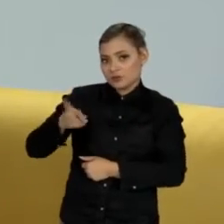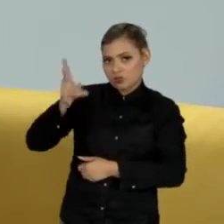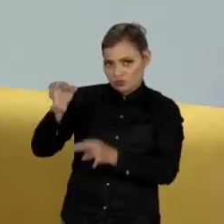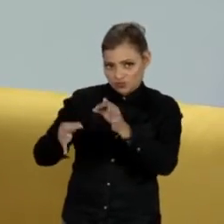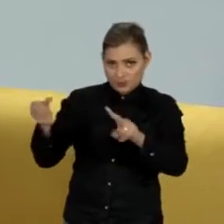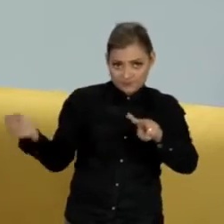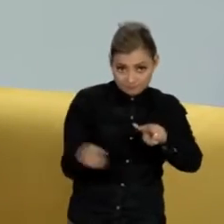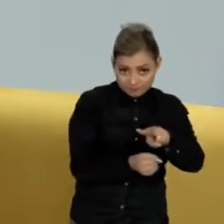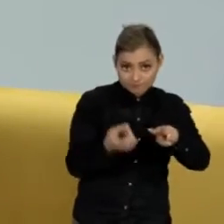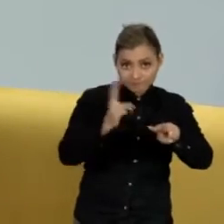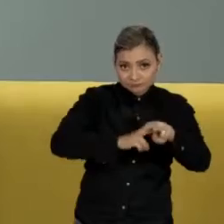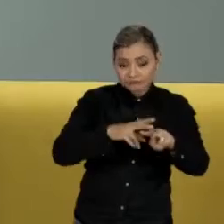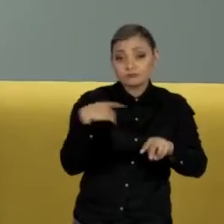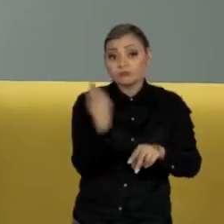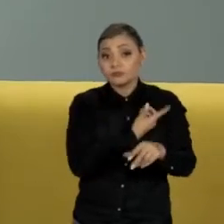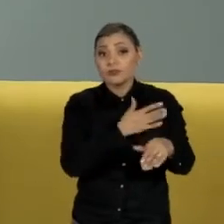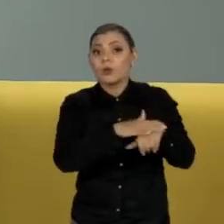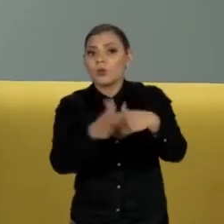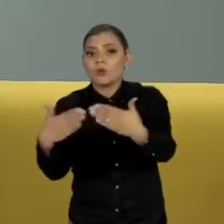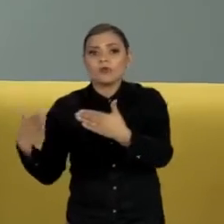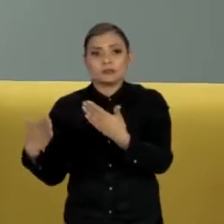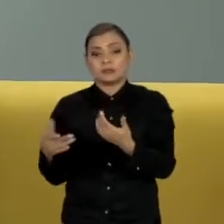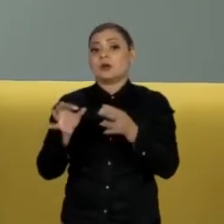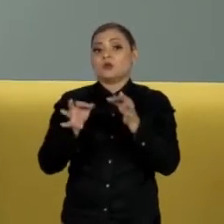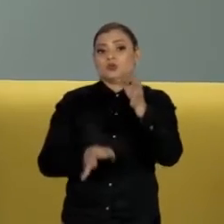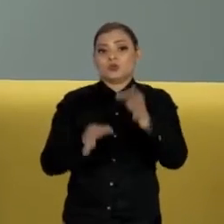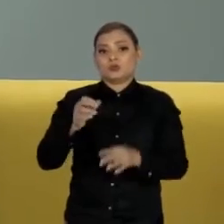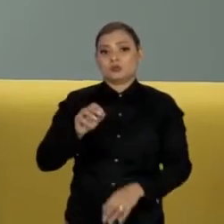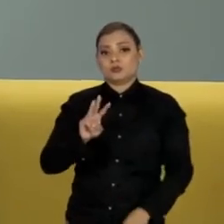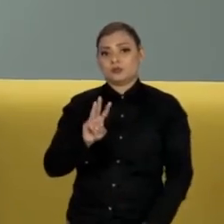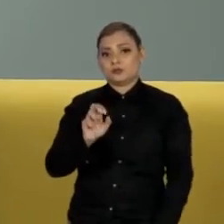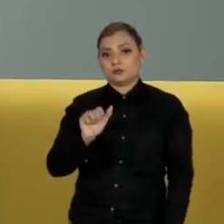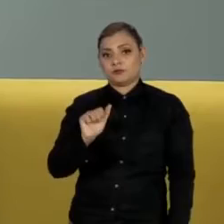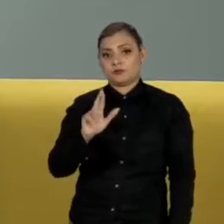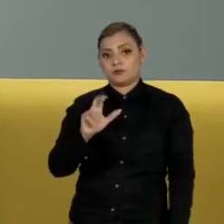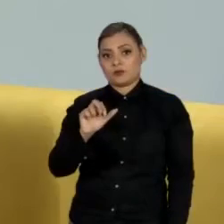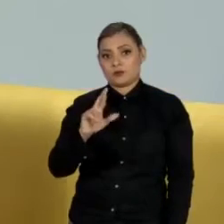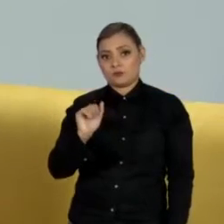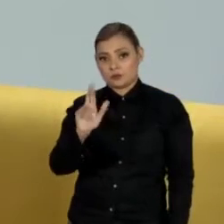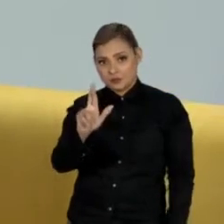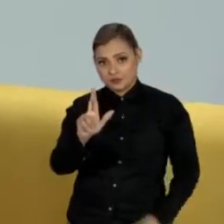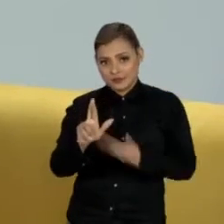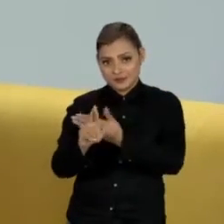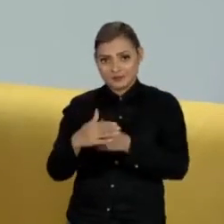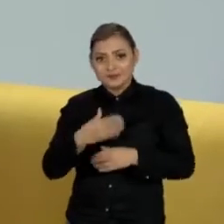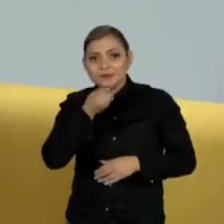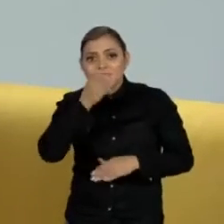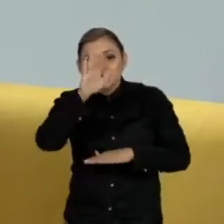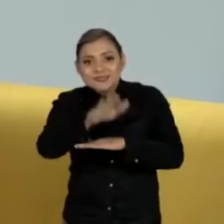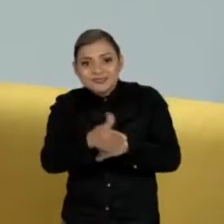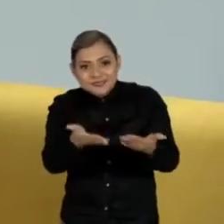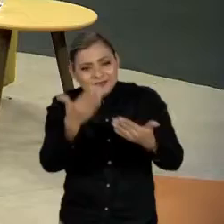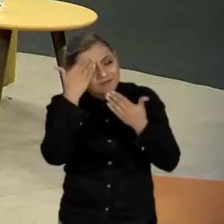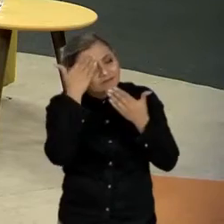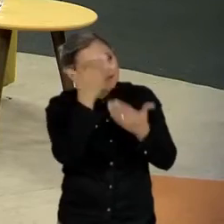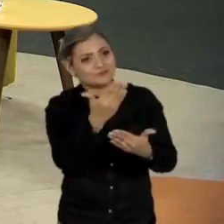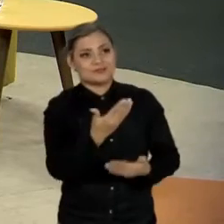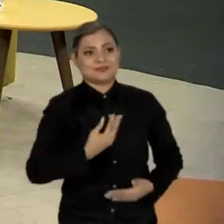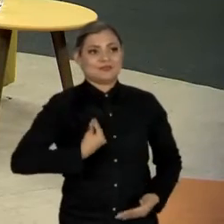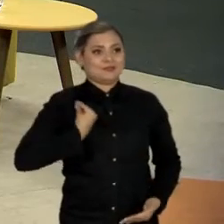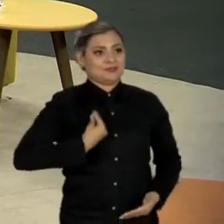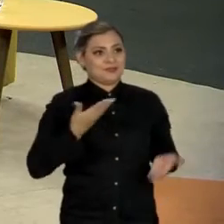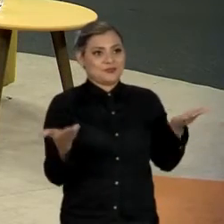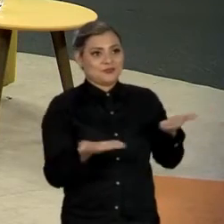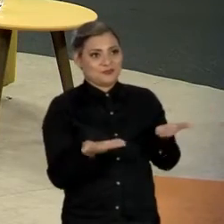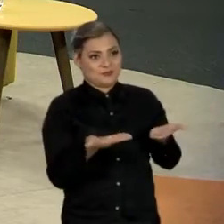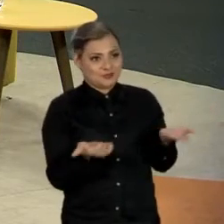instância, nós vamos conversar agora com o jurista Walter Mairovich. Boa tarde, doutor. Muito obrigada por estar conosco. muito